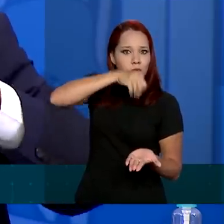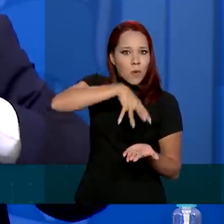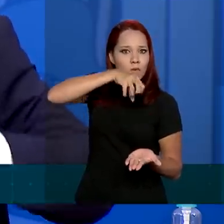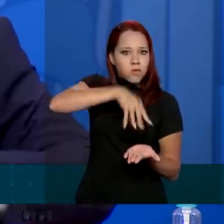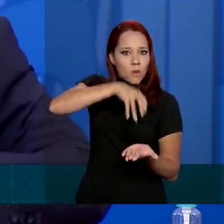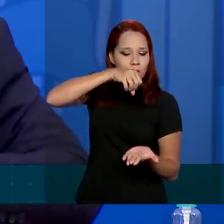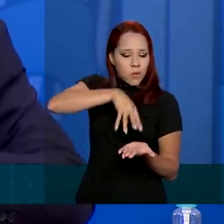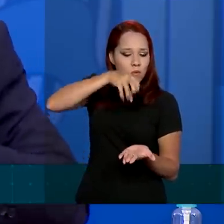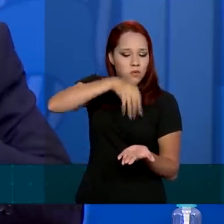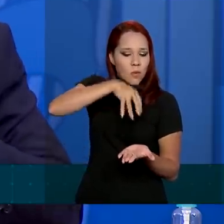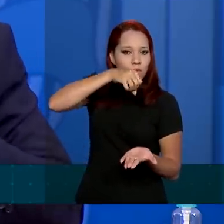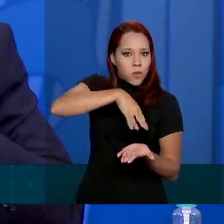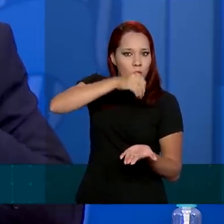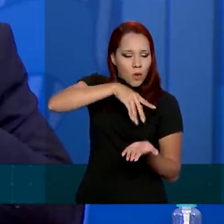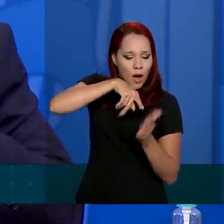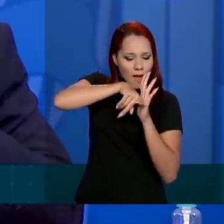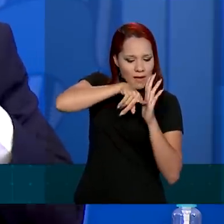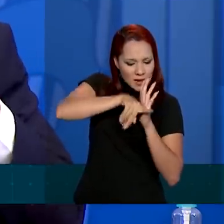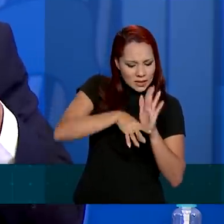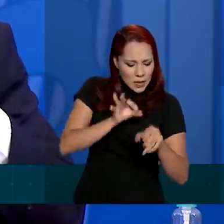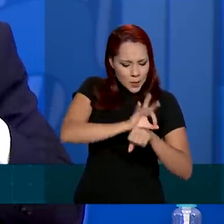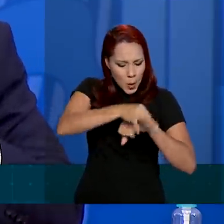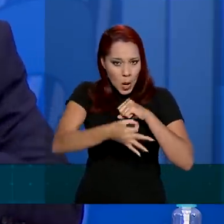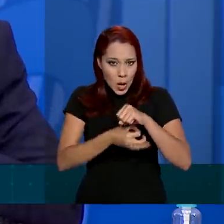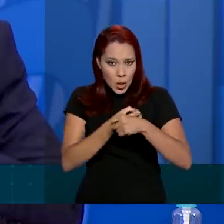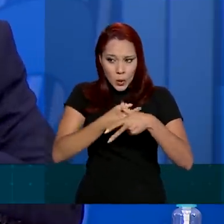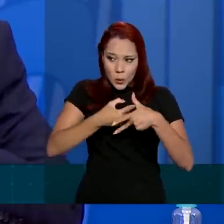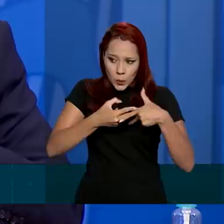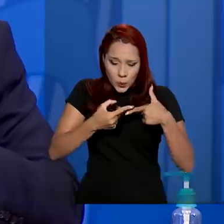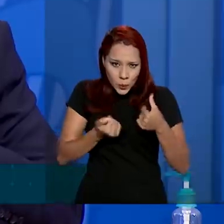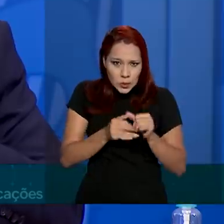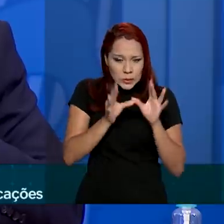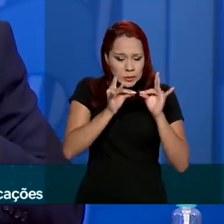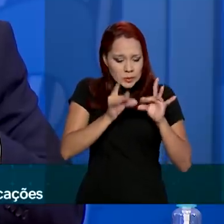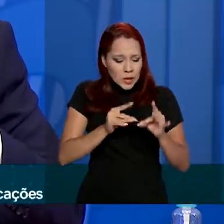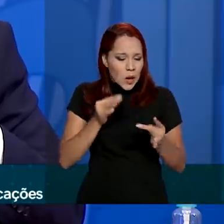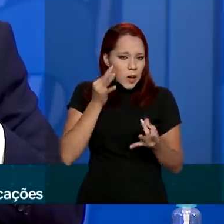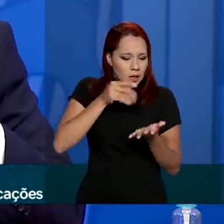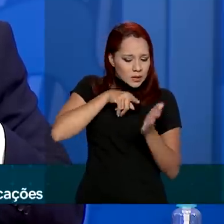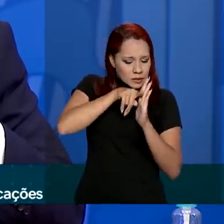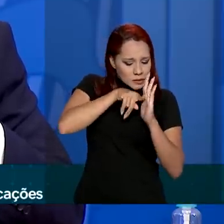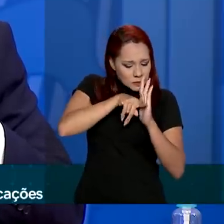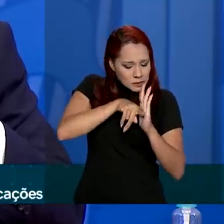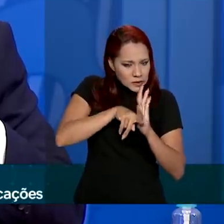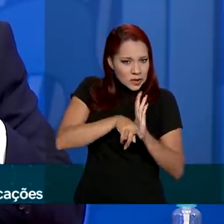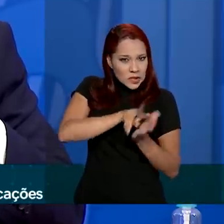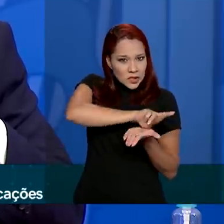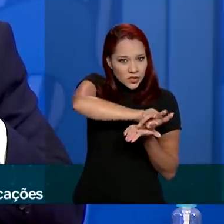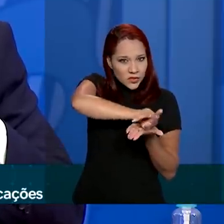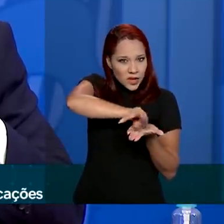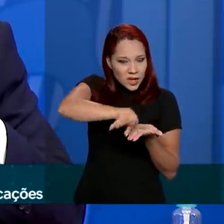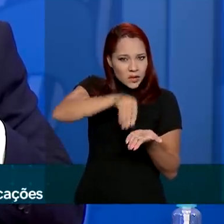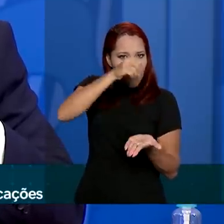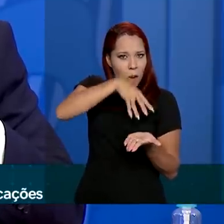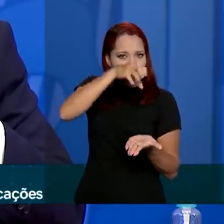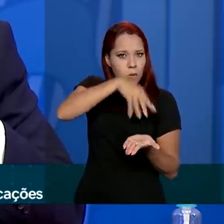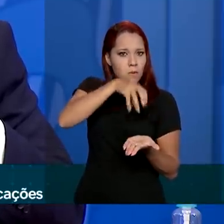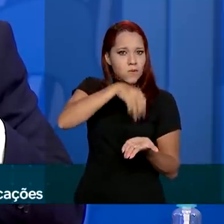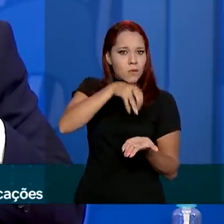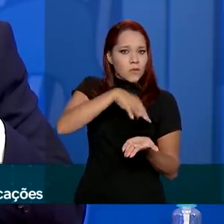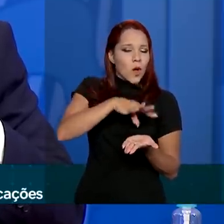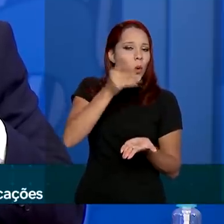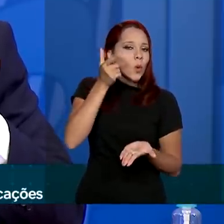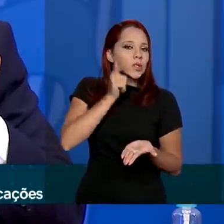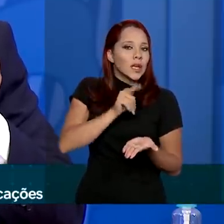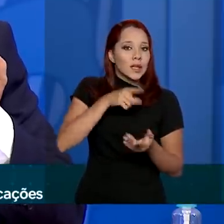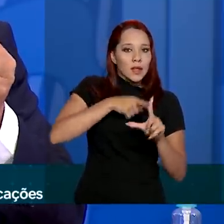quando ele faz isso, analisado as moléculas dessa amostra de saliva em muitas faixas de frequência, você tem